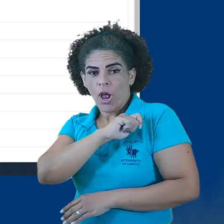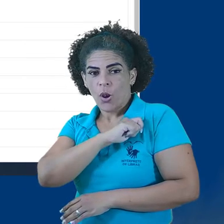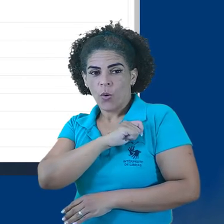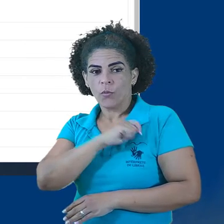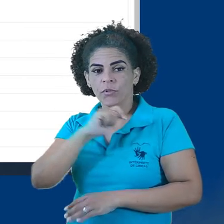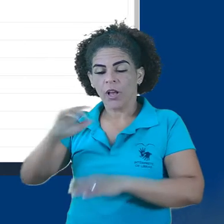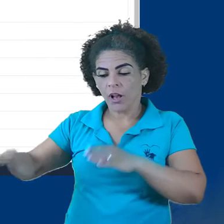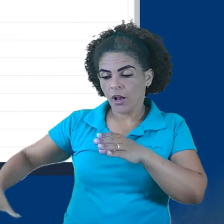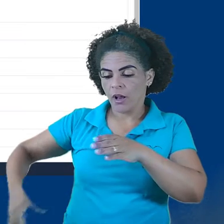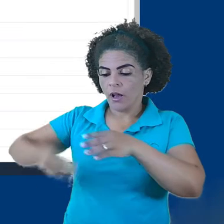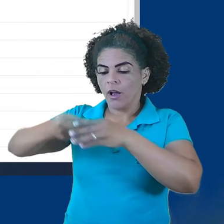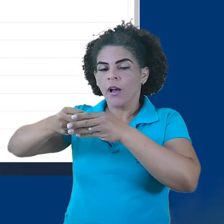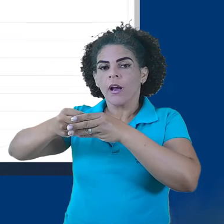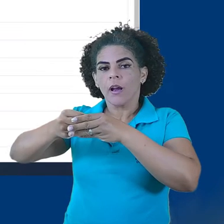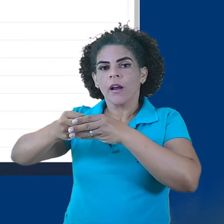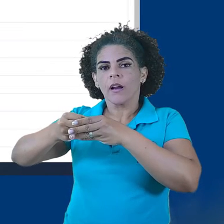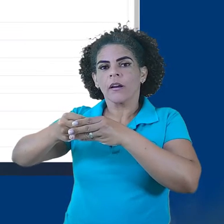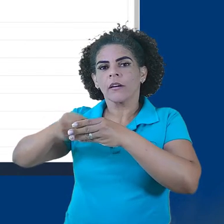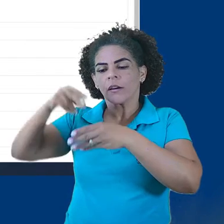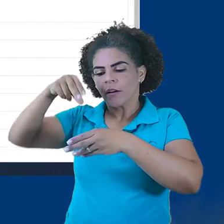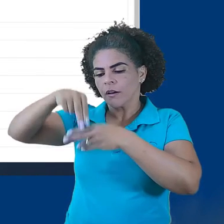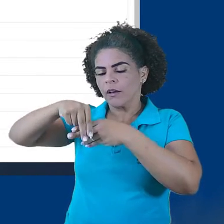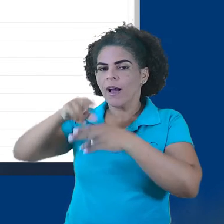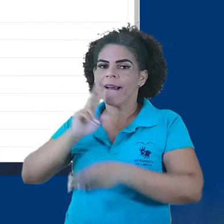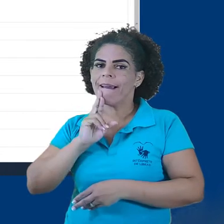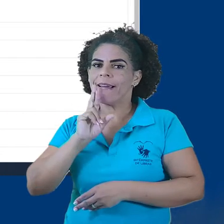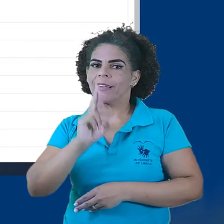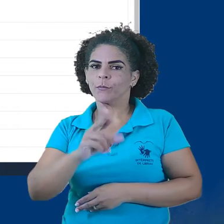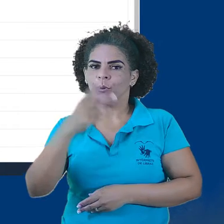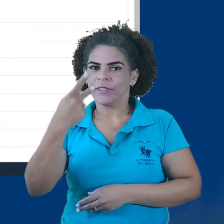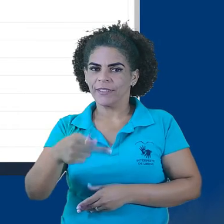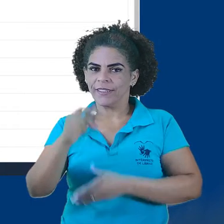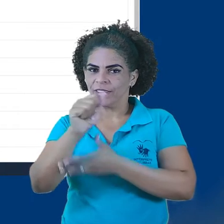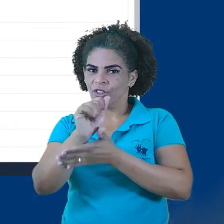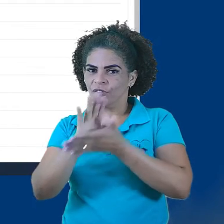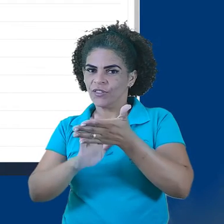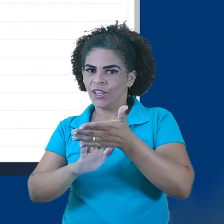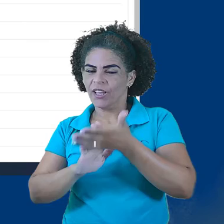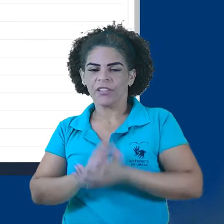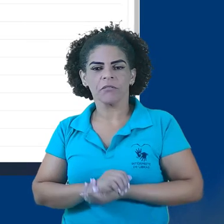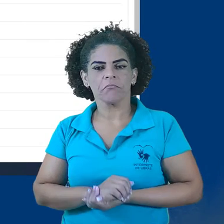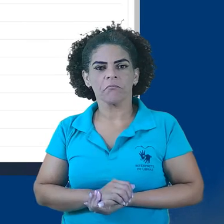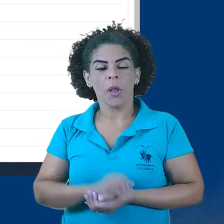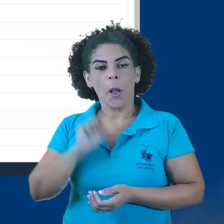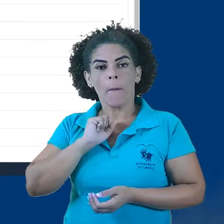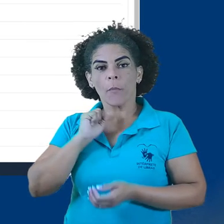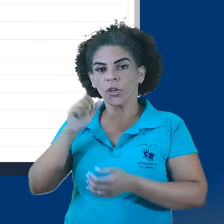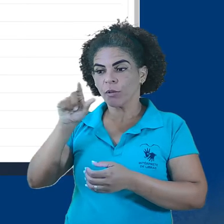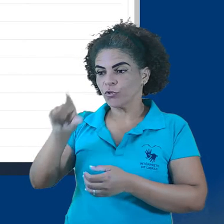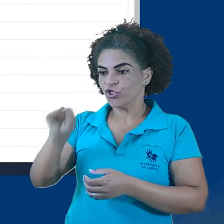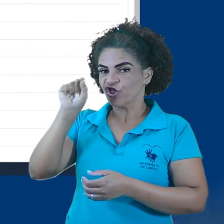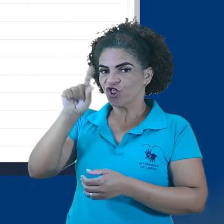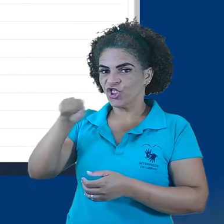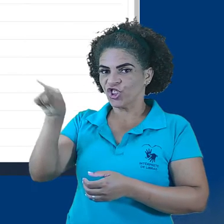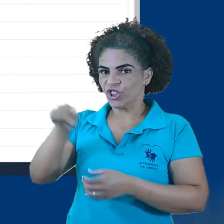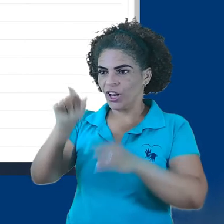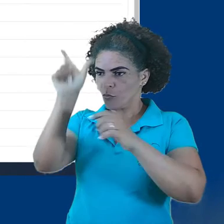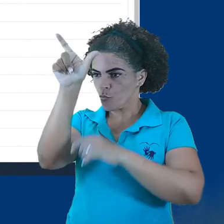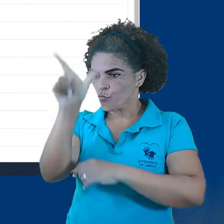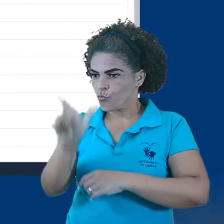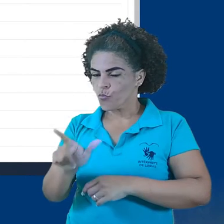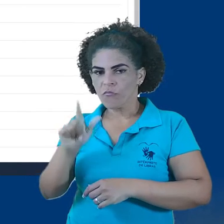deverá enviar um arquivo como resposta a esta tarefa. Podemos desmarcar esta opção